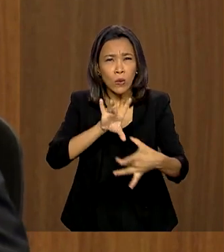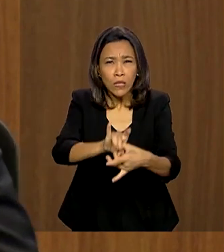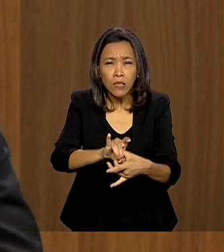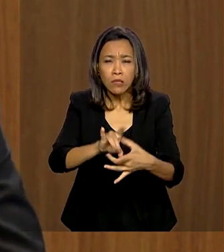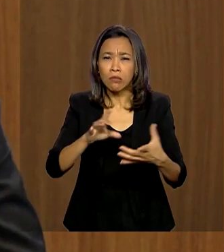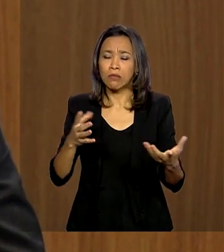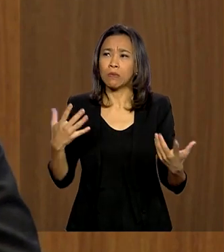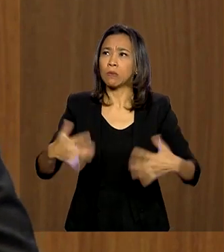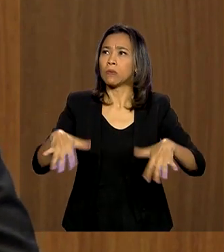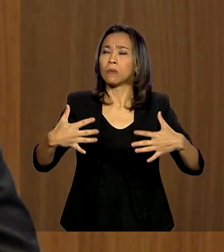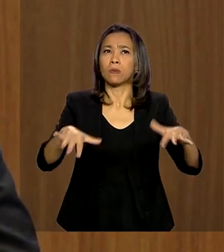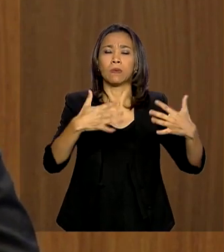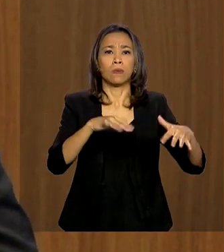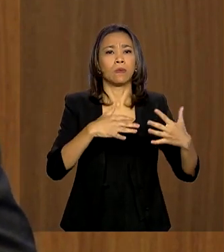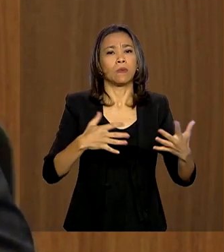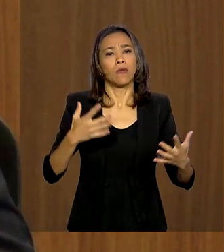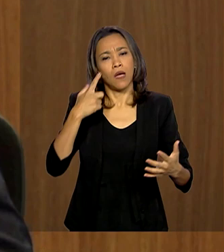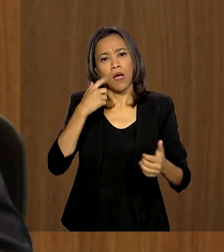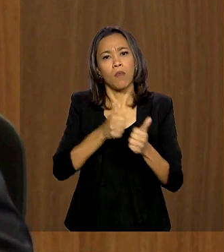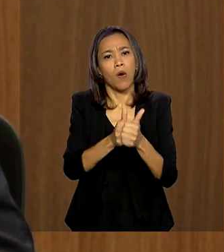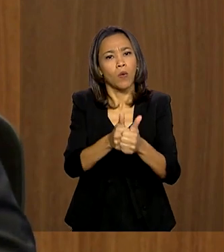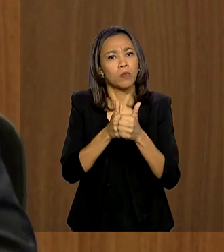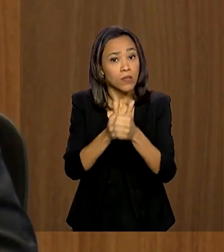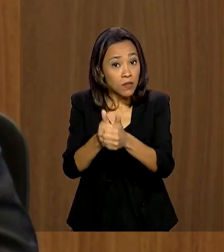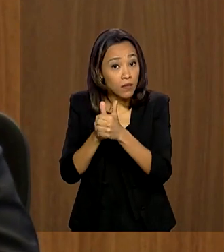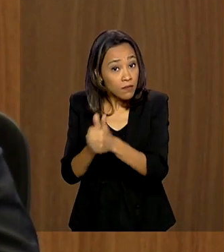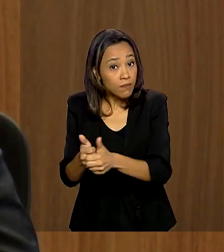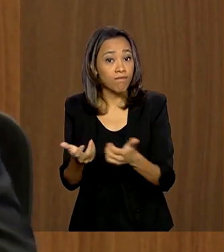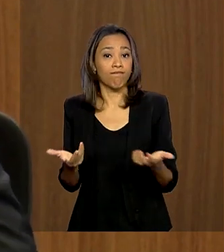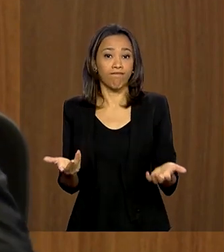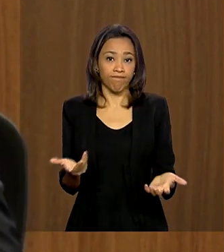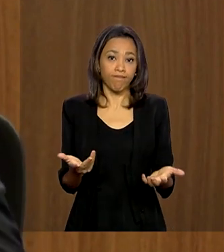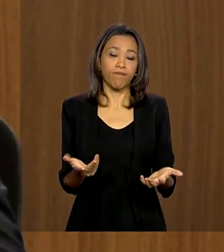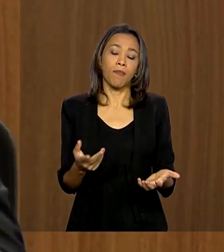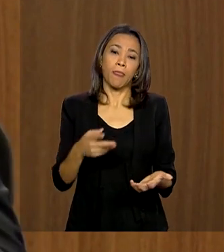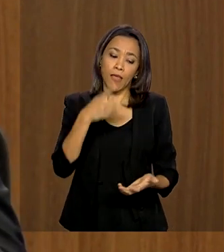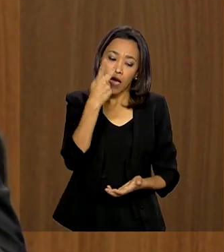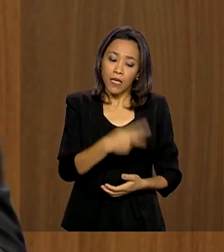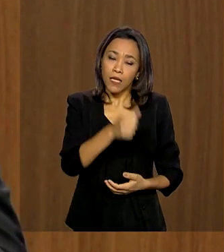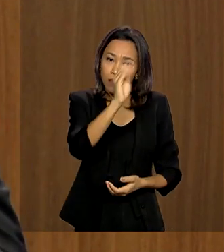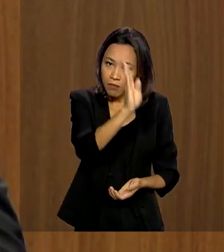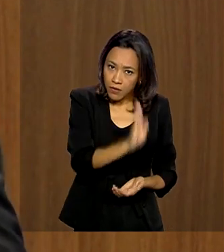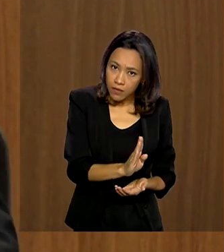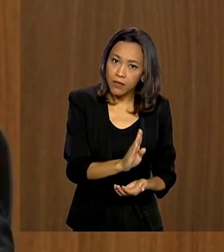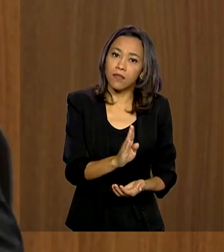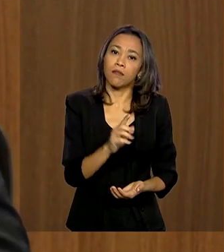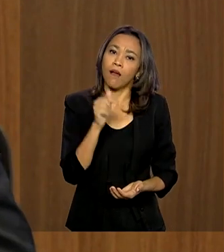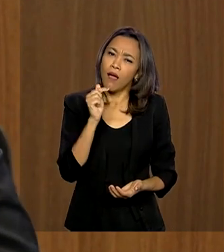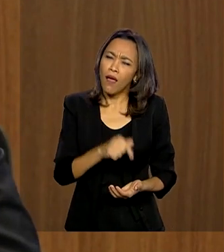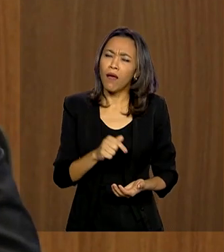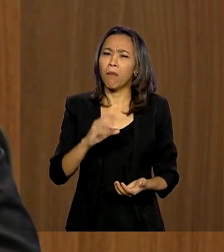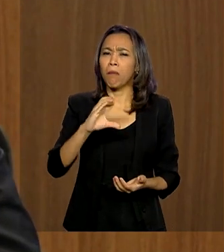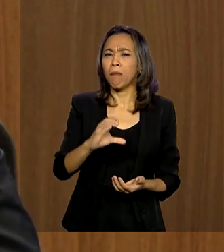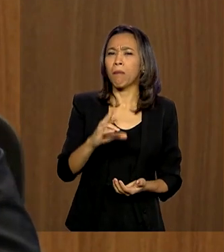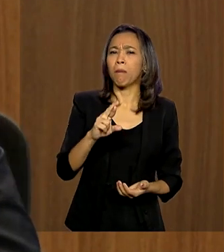a dia, os dados em tempo real passado têm maior relevância. Nosso cenário base ainda é que é uma crise